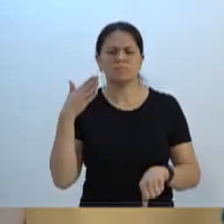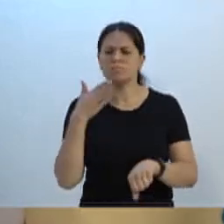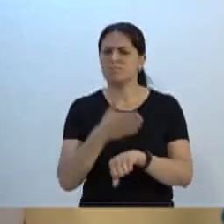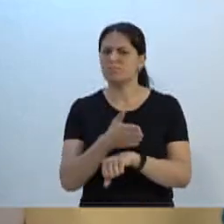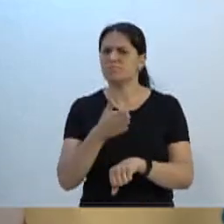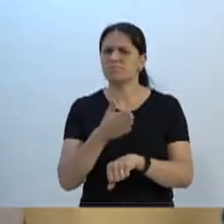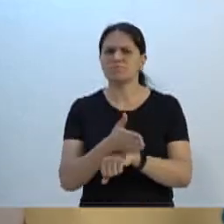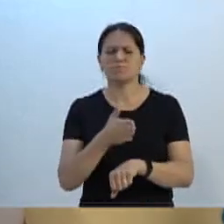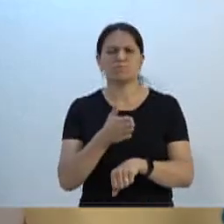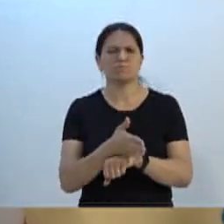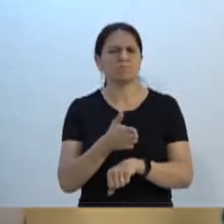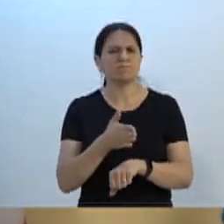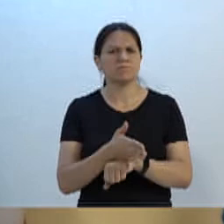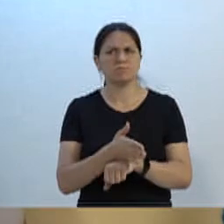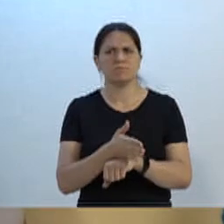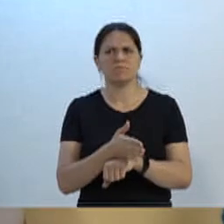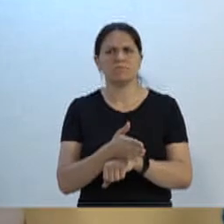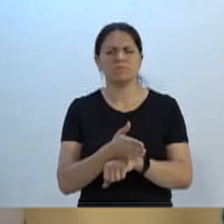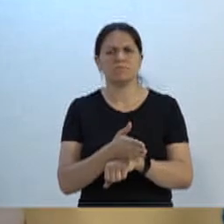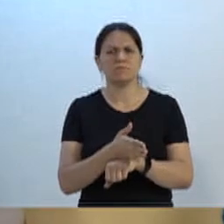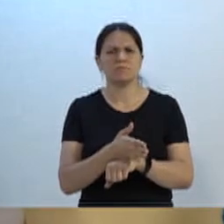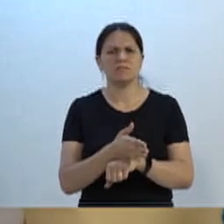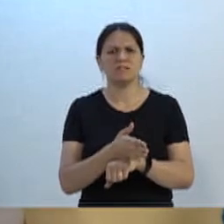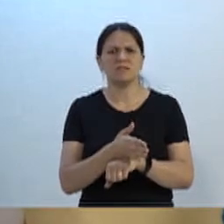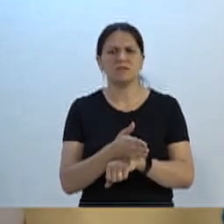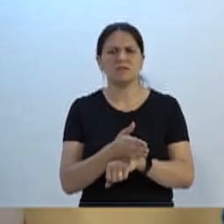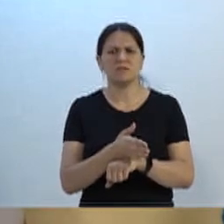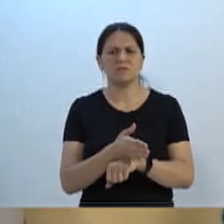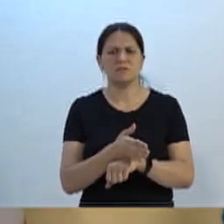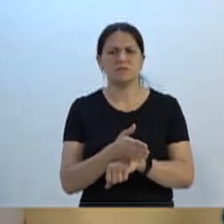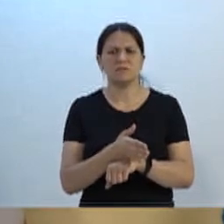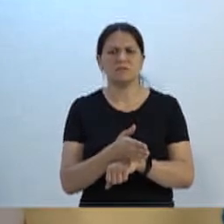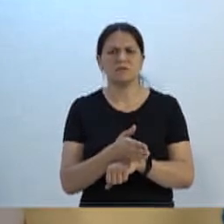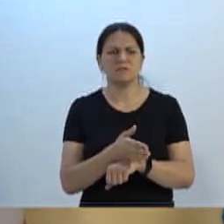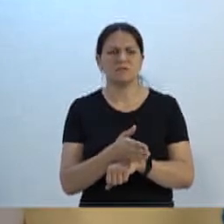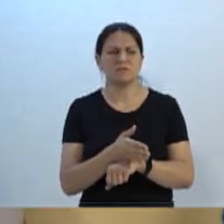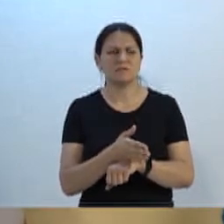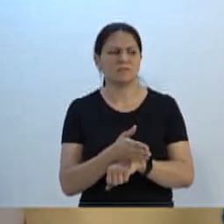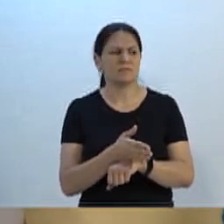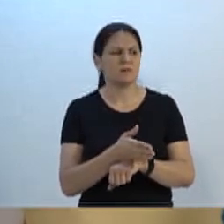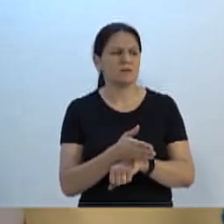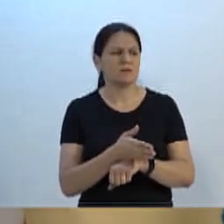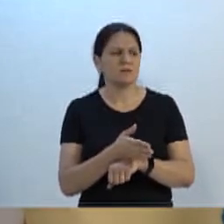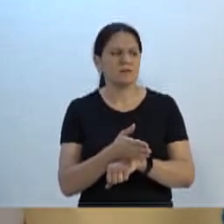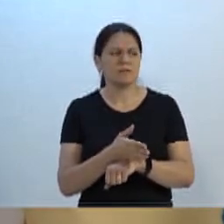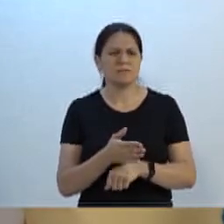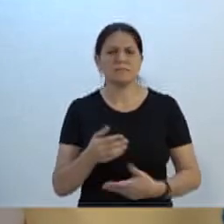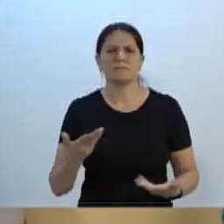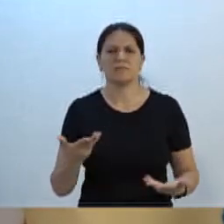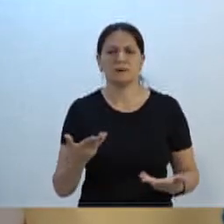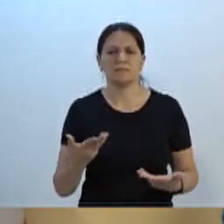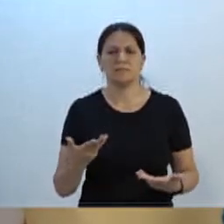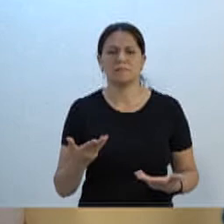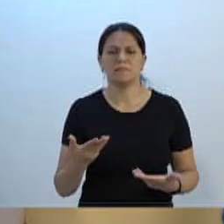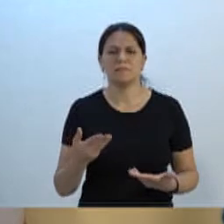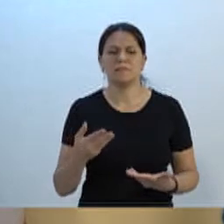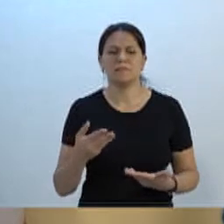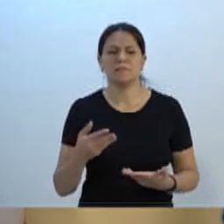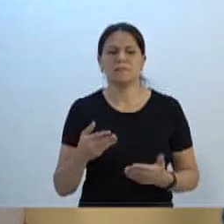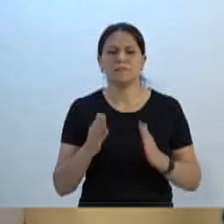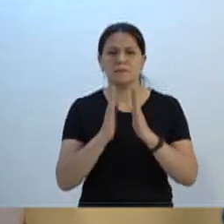da missa Ela tem encontrado vários vereadores antes